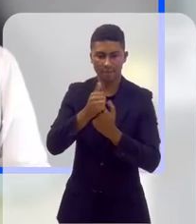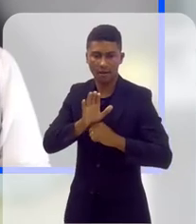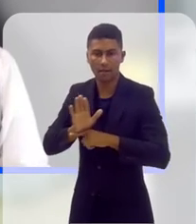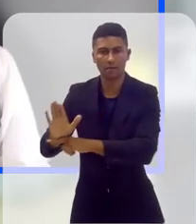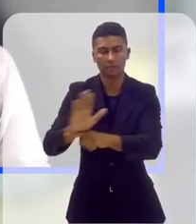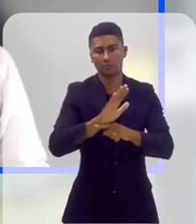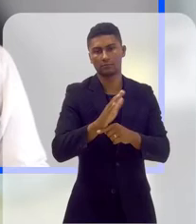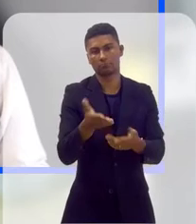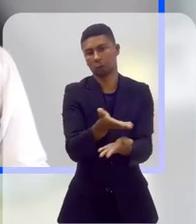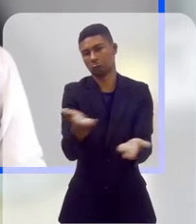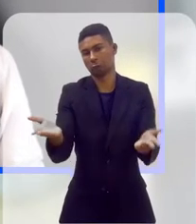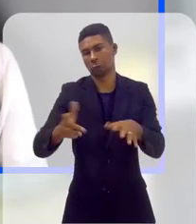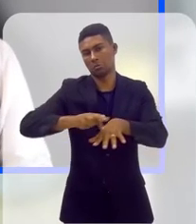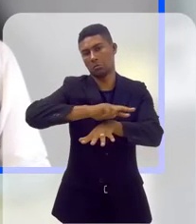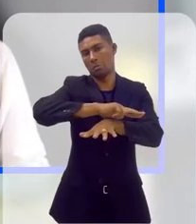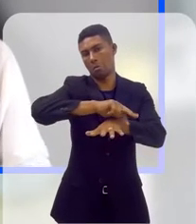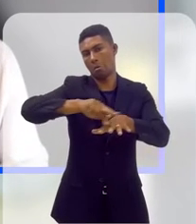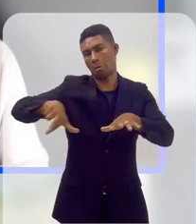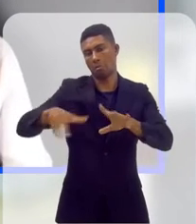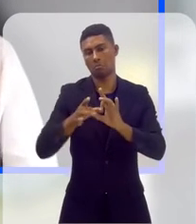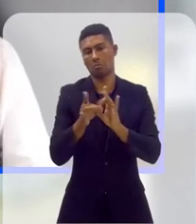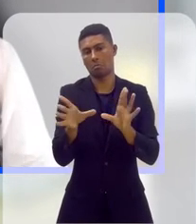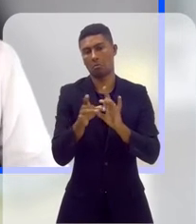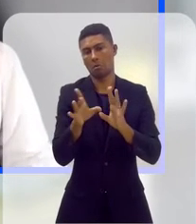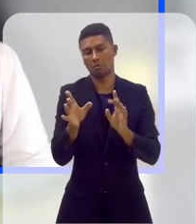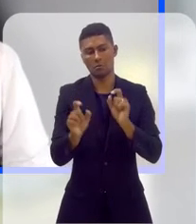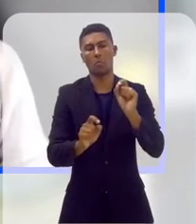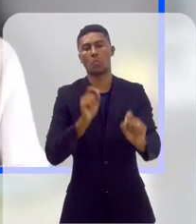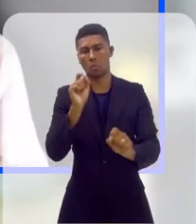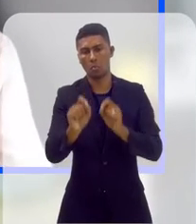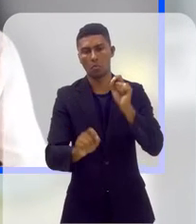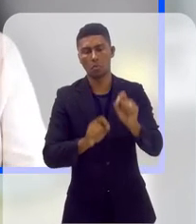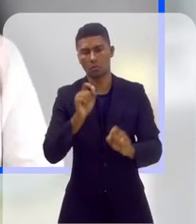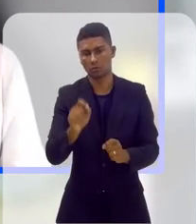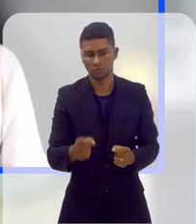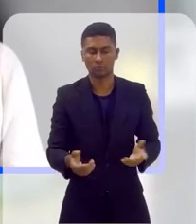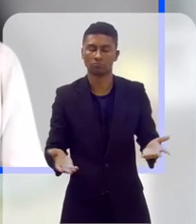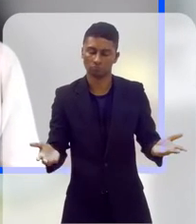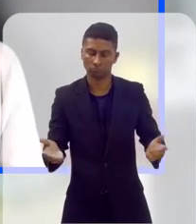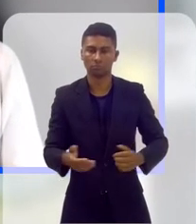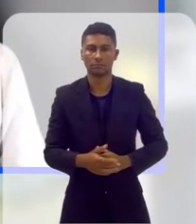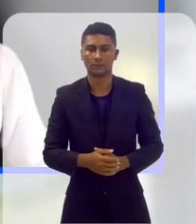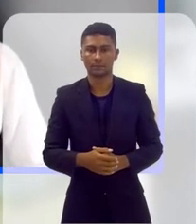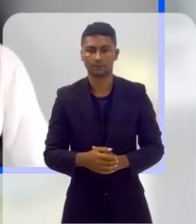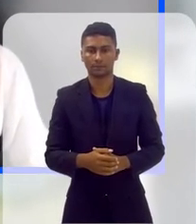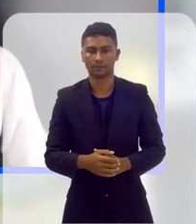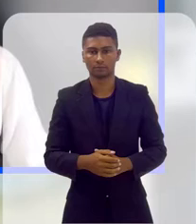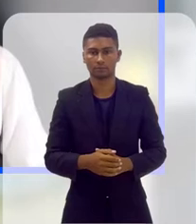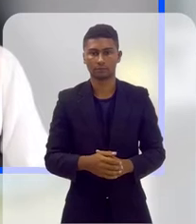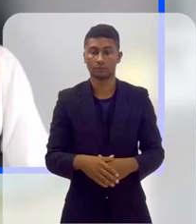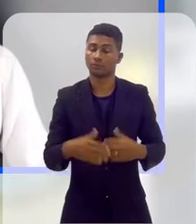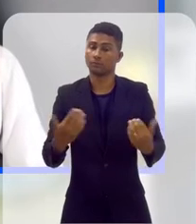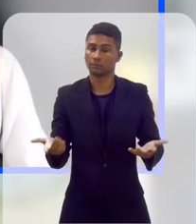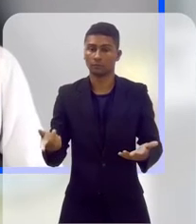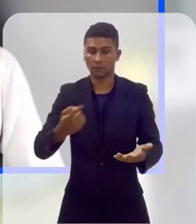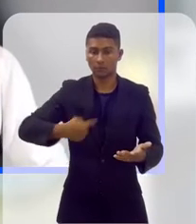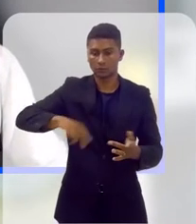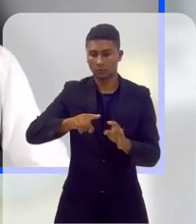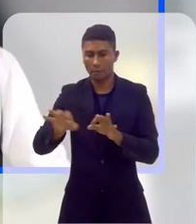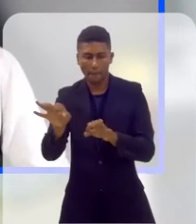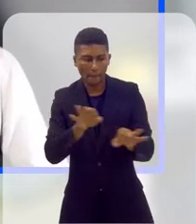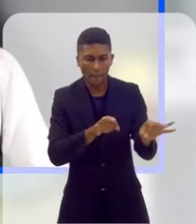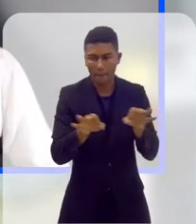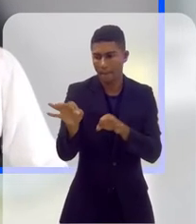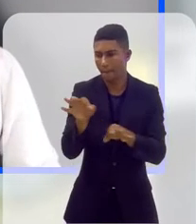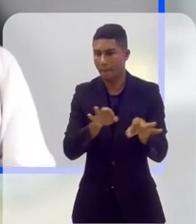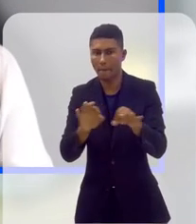nós podemos oferecer de suporte para a sociedade realizar esse sentido plural, esse sentido livre, né? Em relação às suas próprias